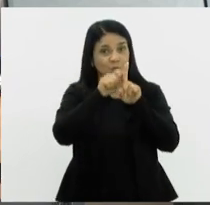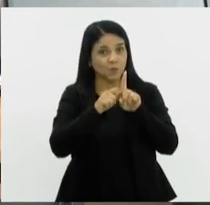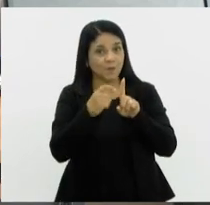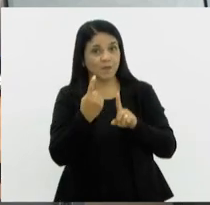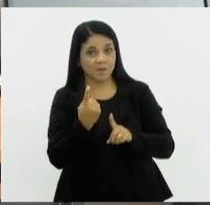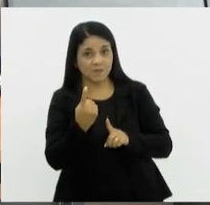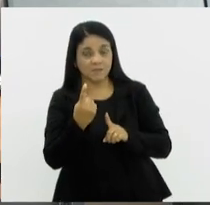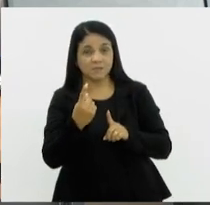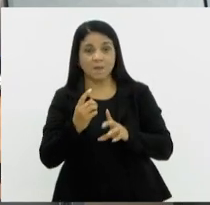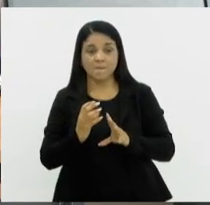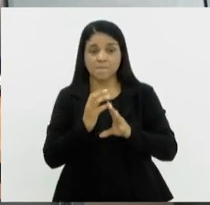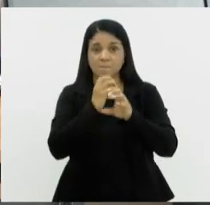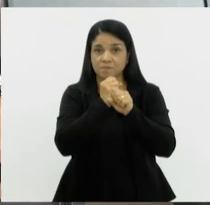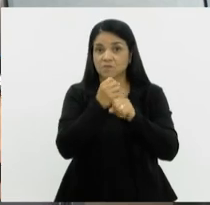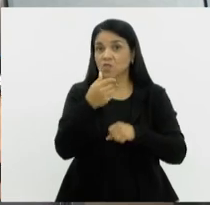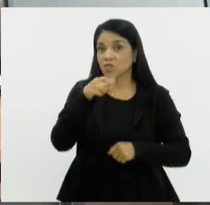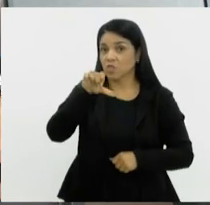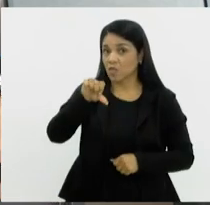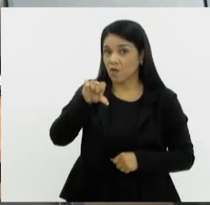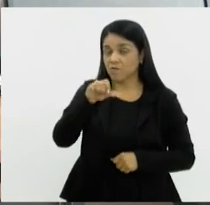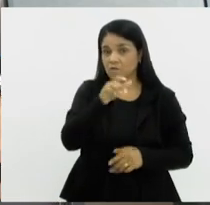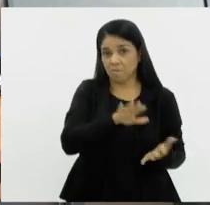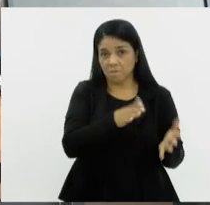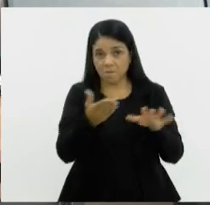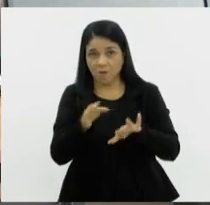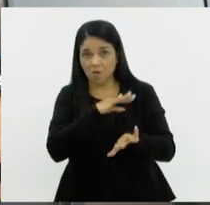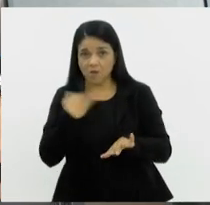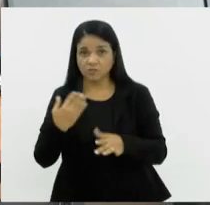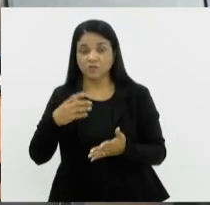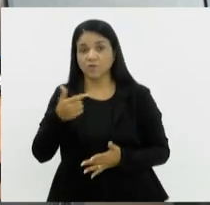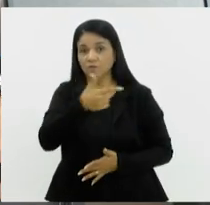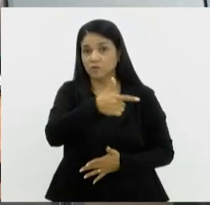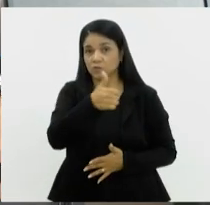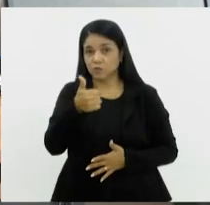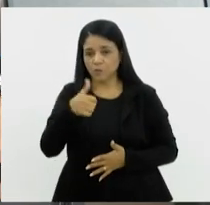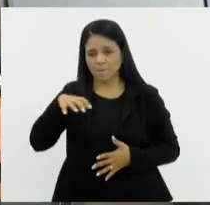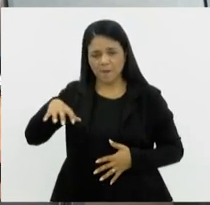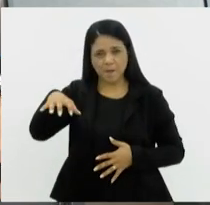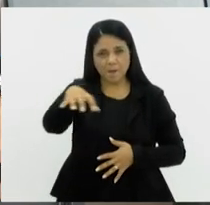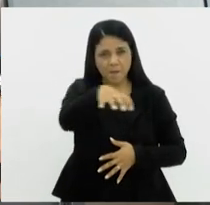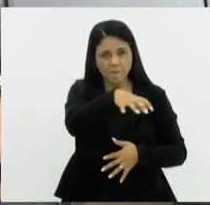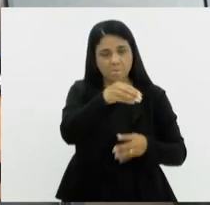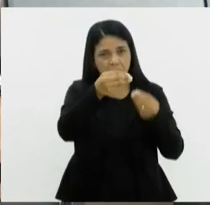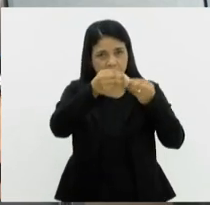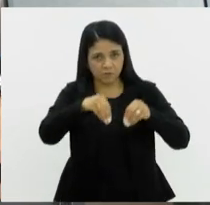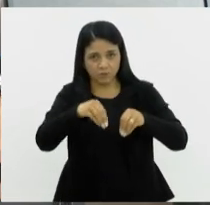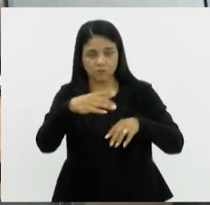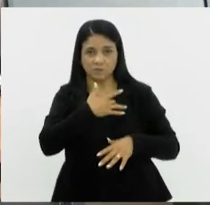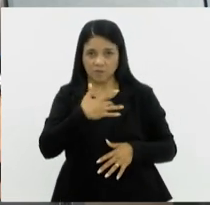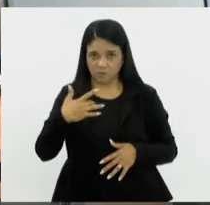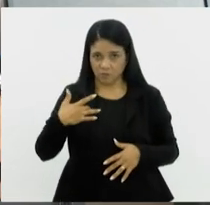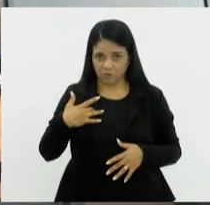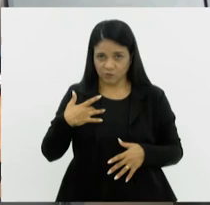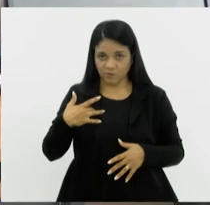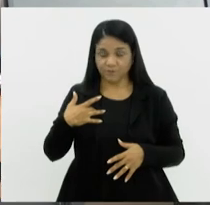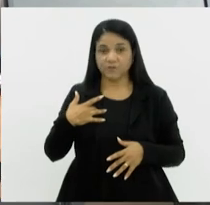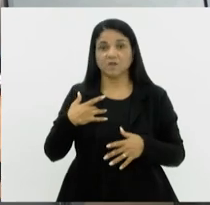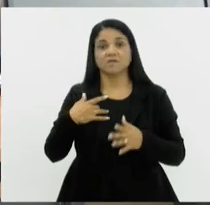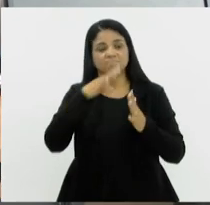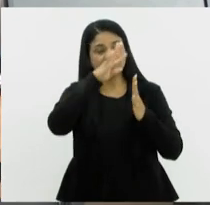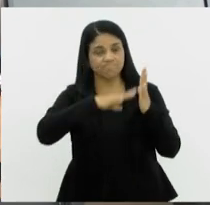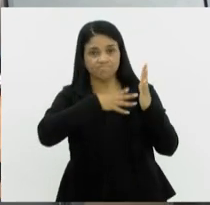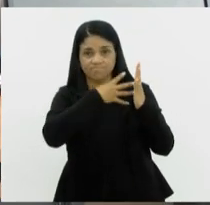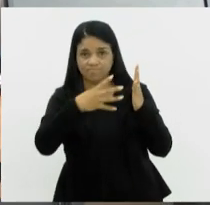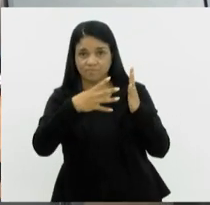contabilizando nove mortes e 21 unidades públicas de saúde afetadas. Os dados constam no painel Vige